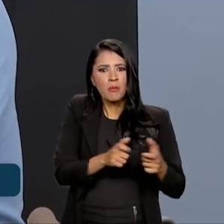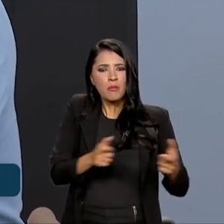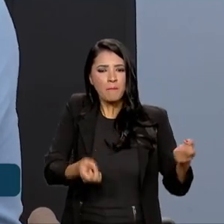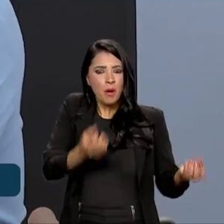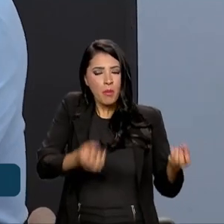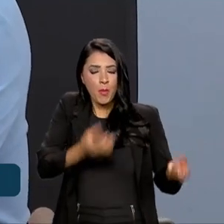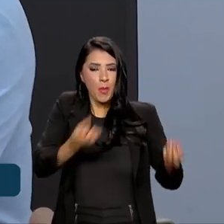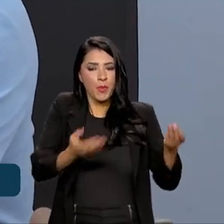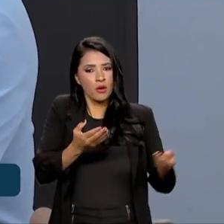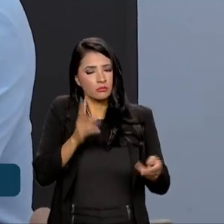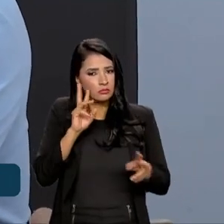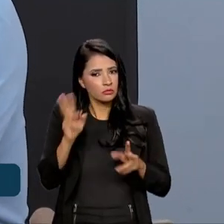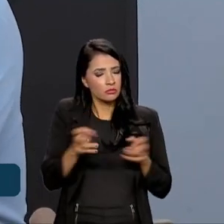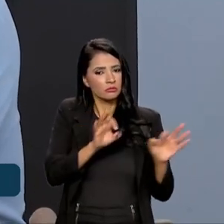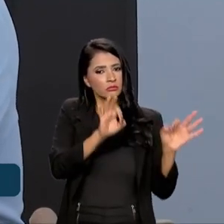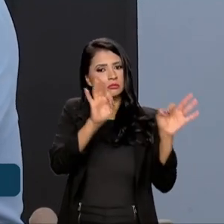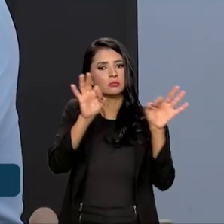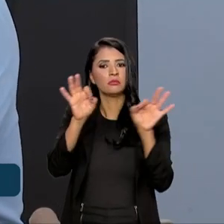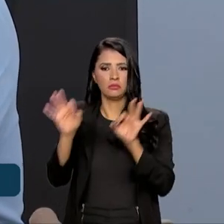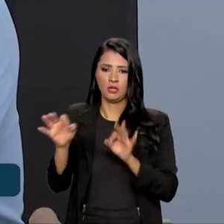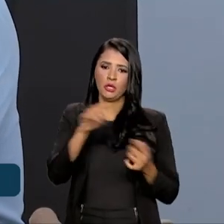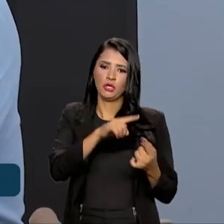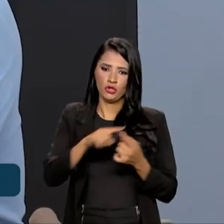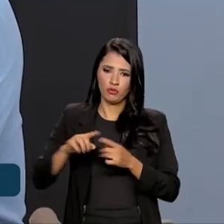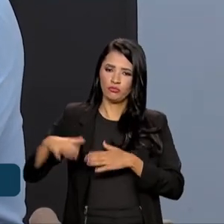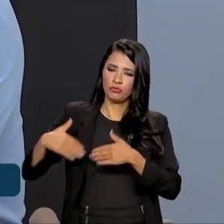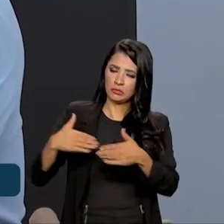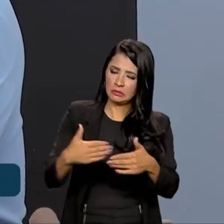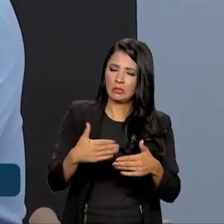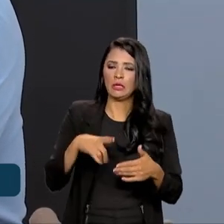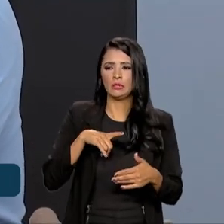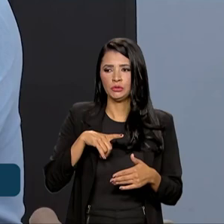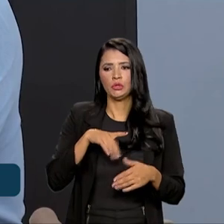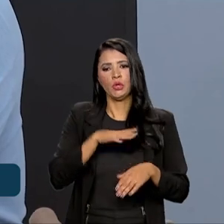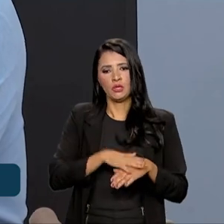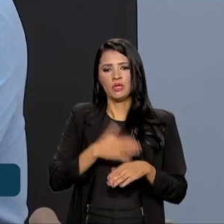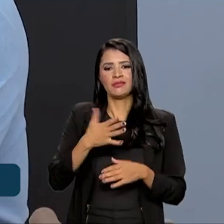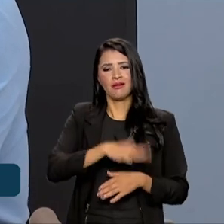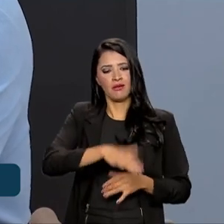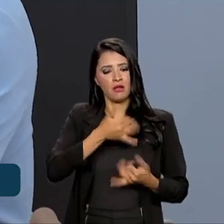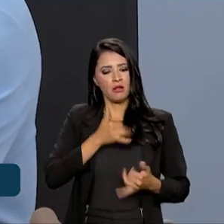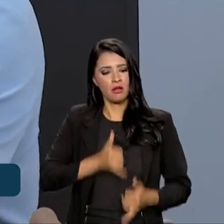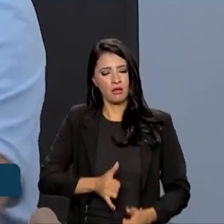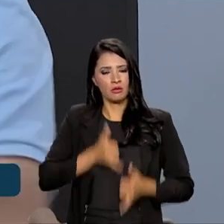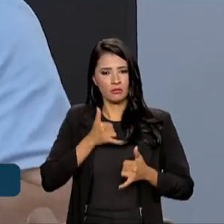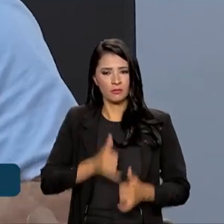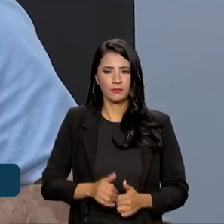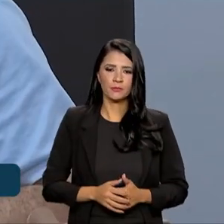muito evidente para a gente que acompanha esse tipo de processo ao longo do setor elétrico brasileiro.